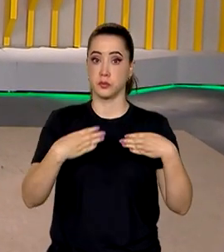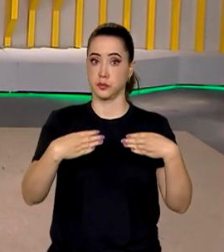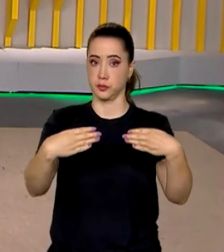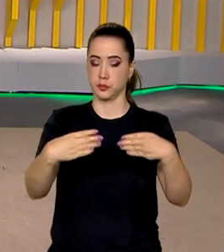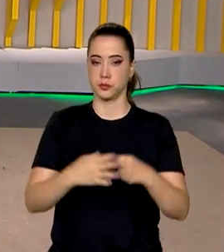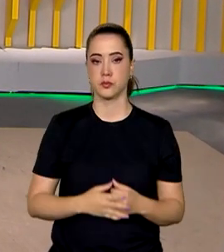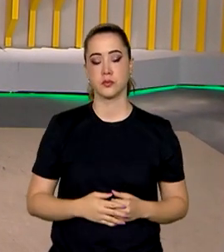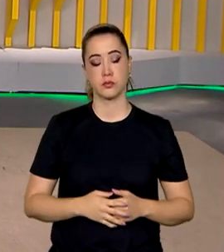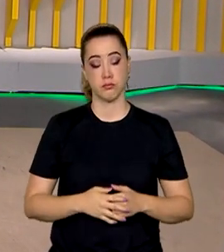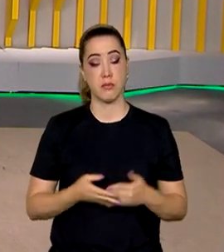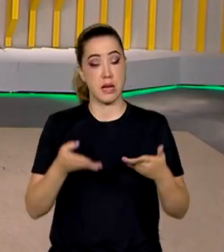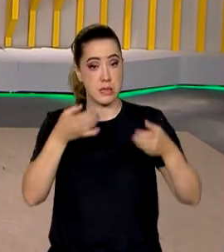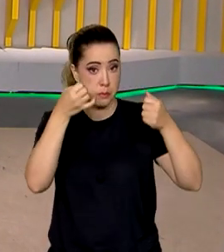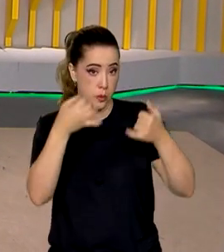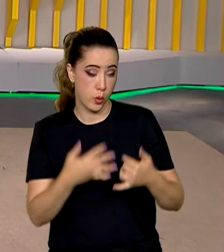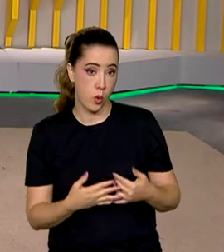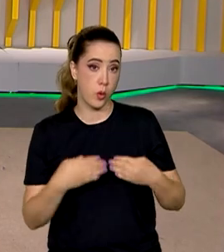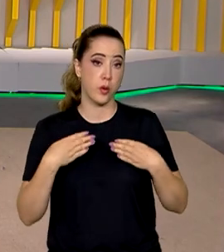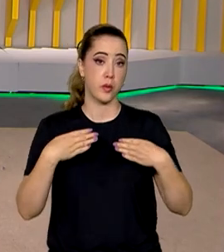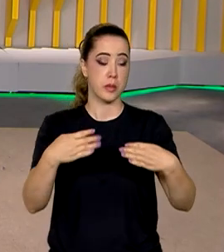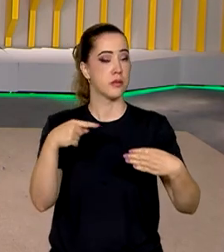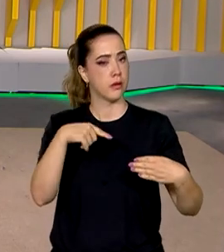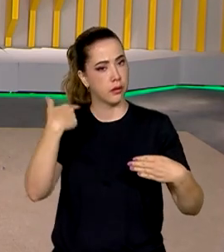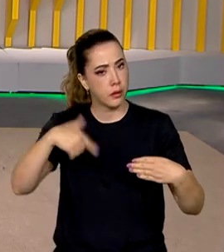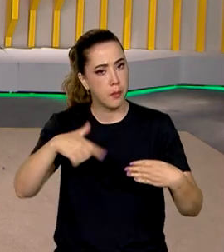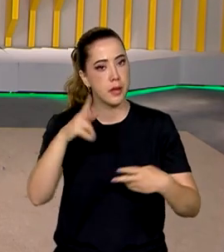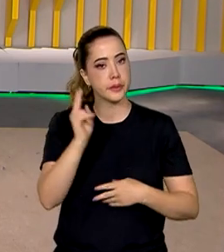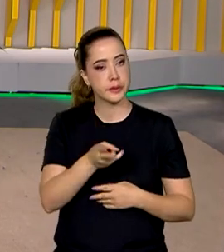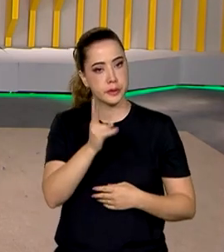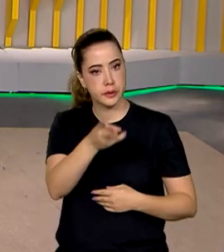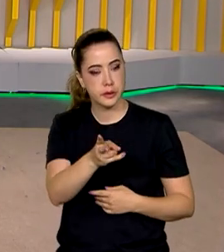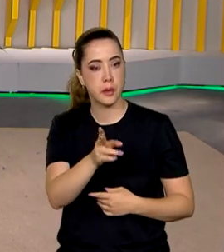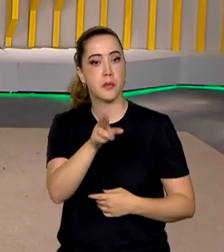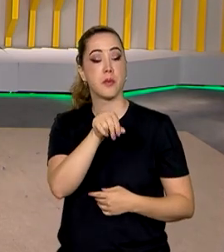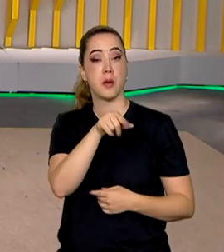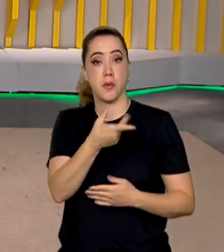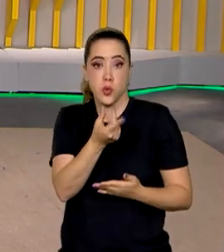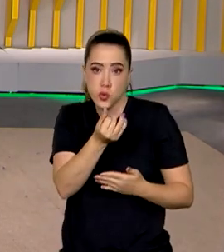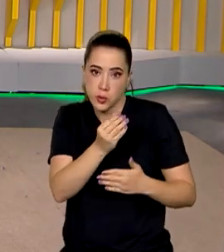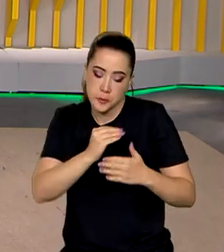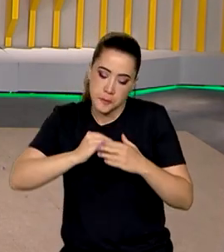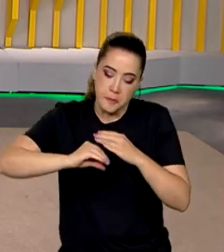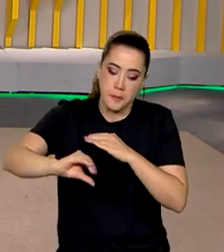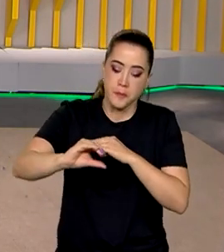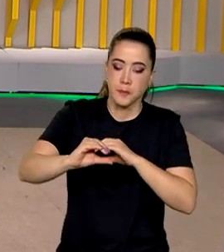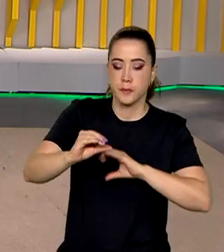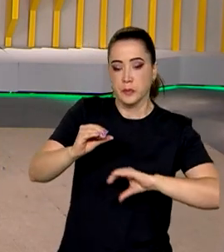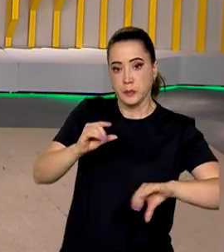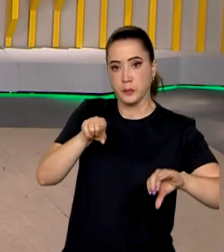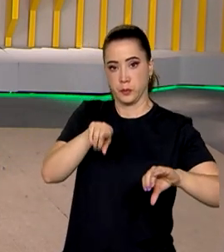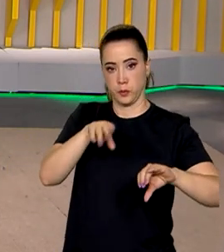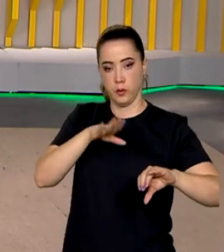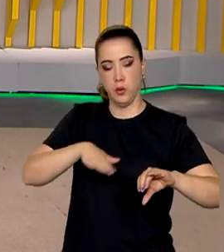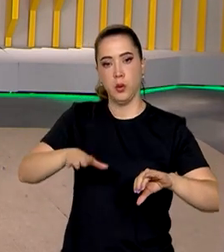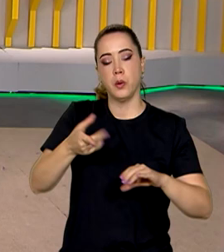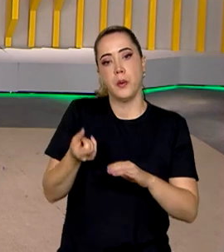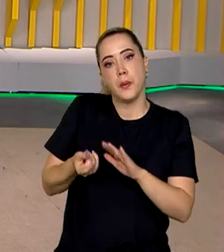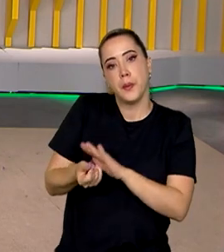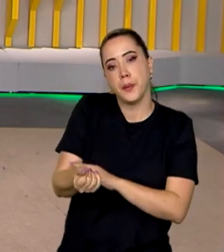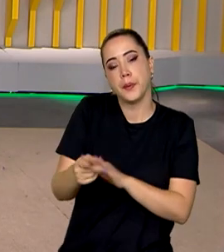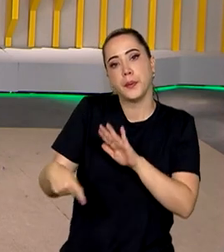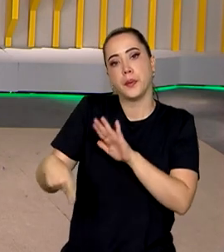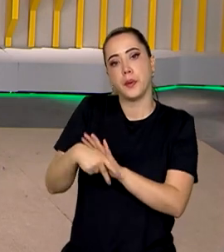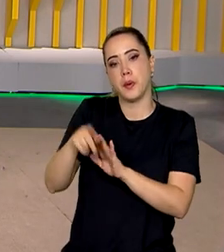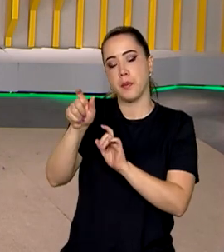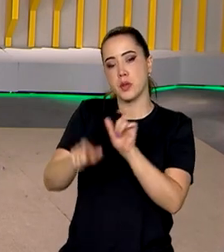Margarete Menezes afirmou que o Ministério tem trabalhado para descentralizar os recursos da cultura, fazendo com que a verba chegue aos